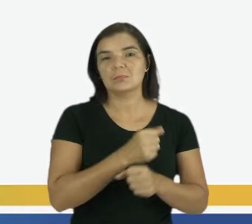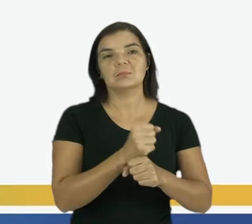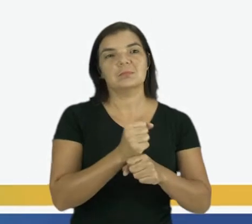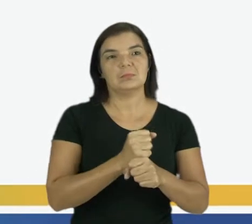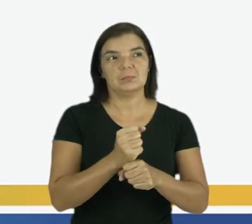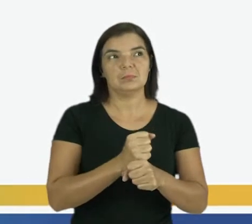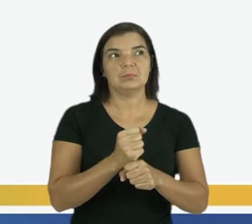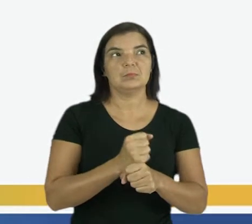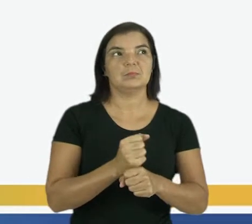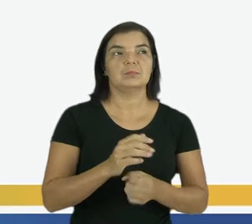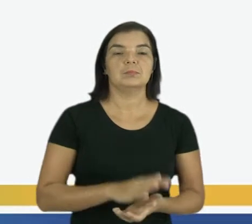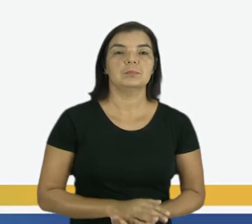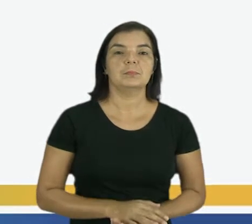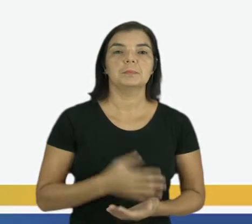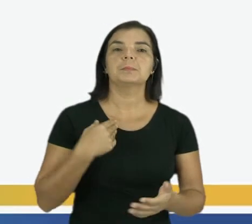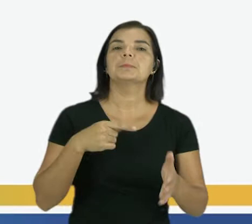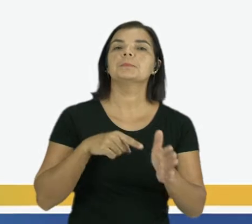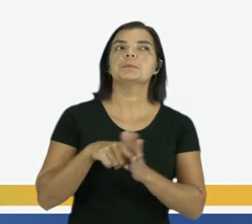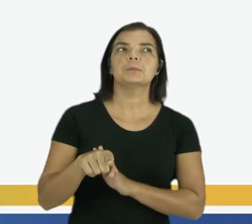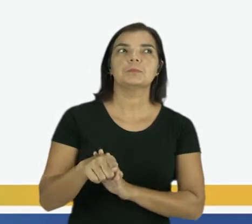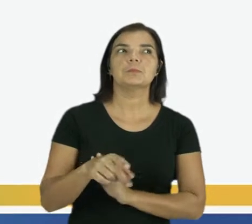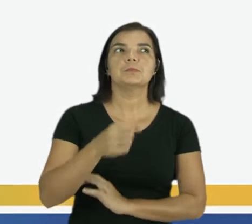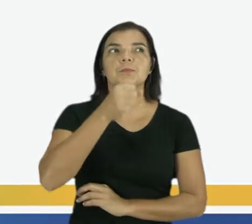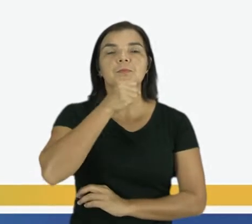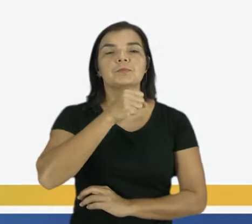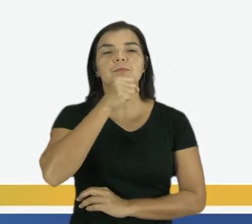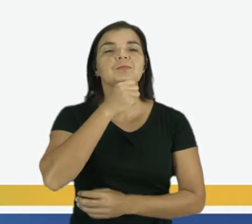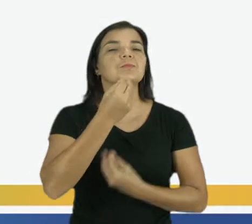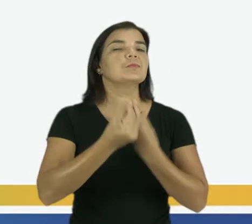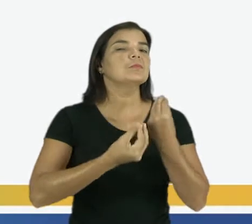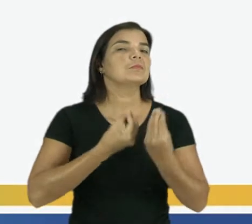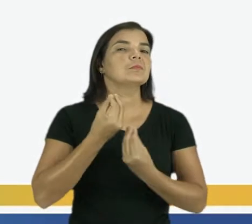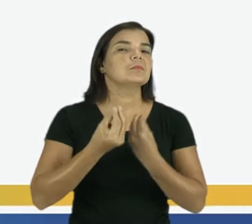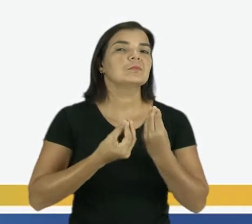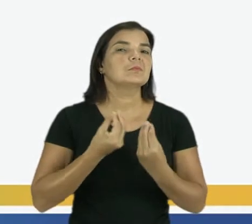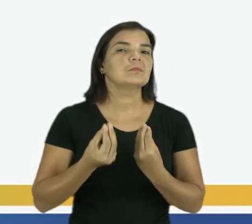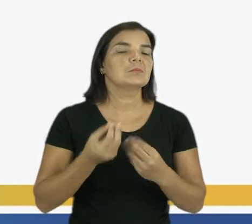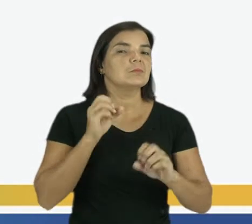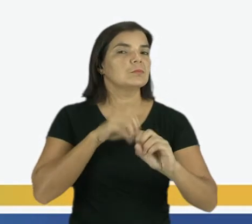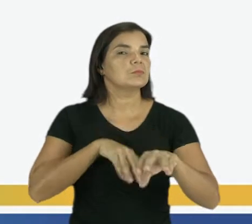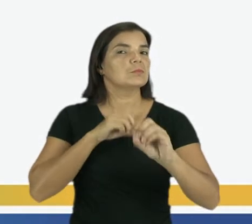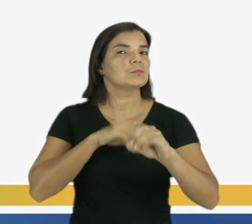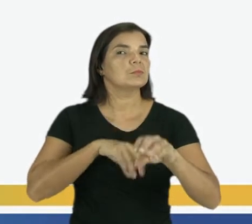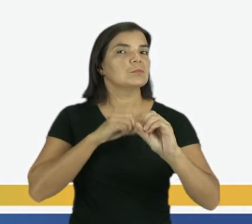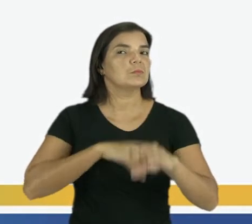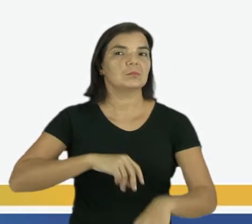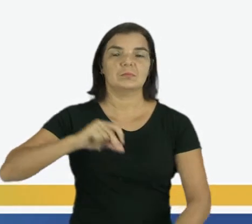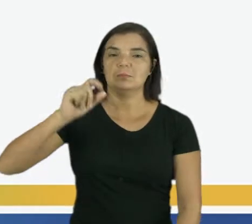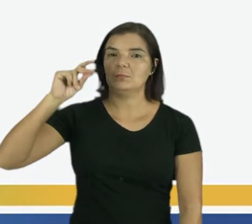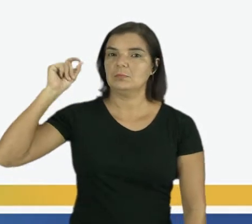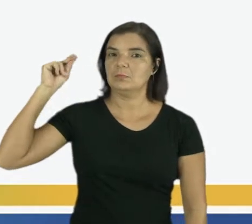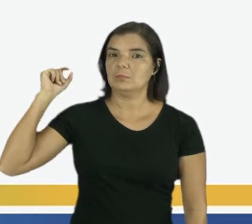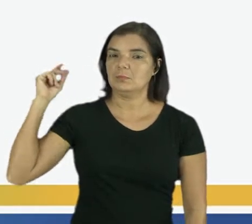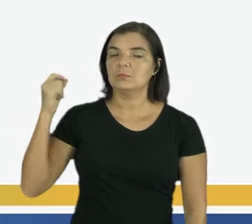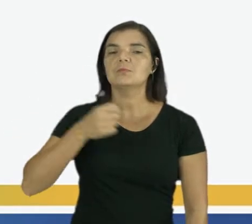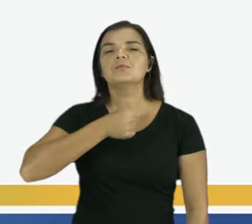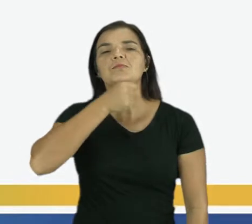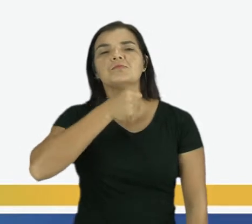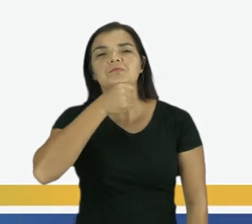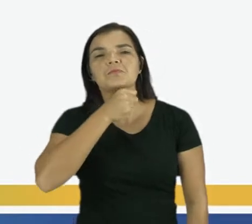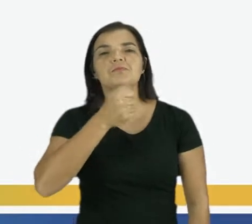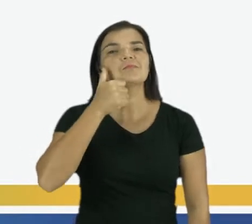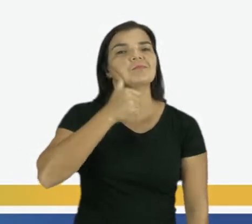tempo. Pergunte aos seus avós como era o ensino na época deles. Diga, vovô,